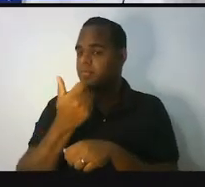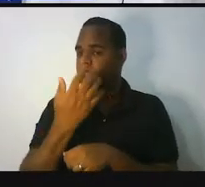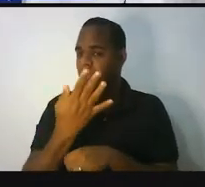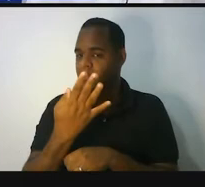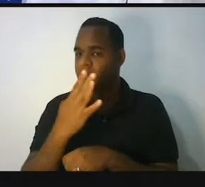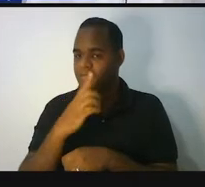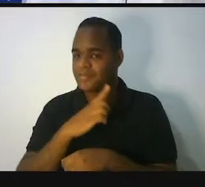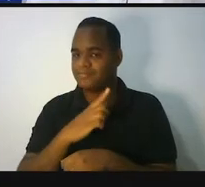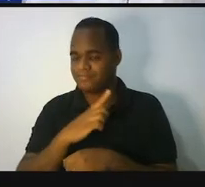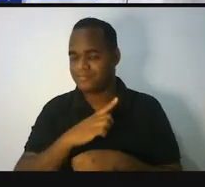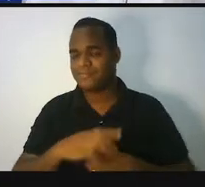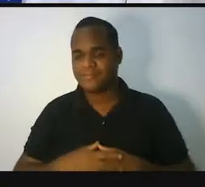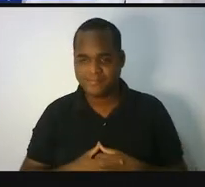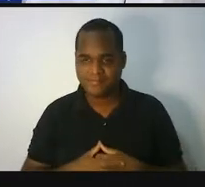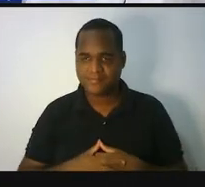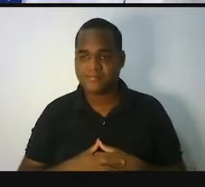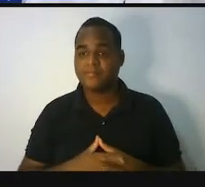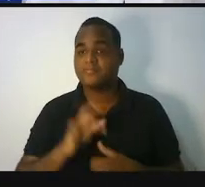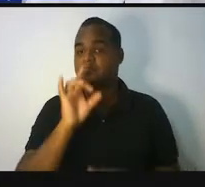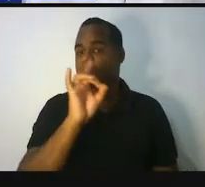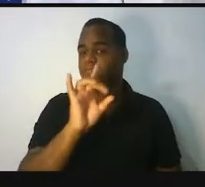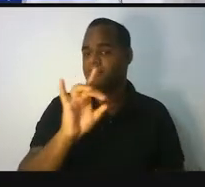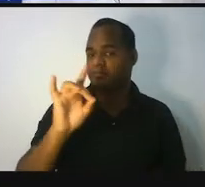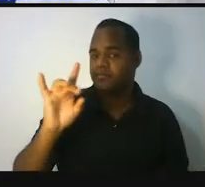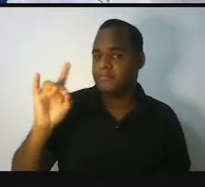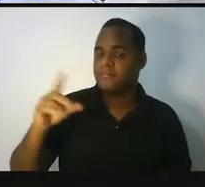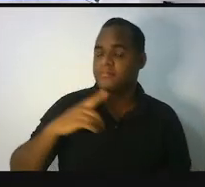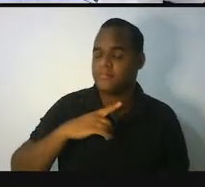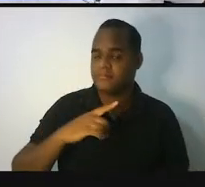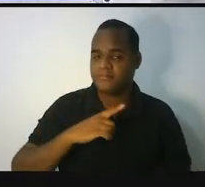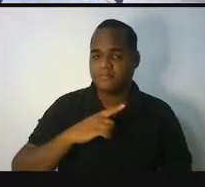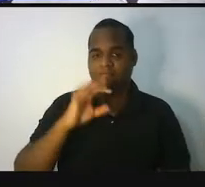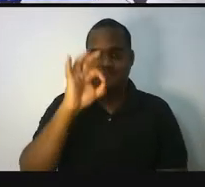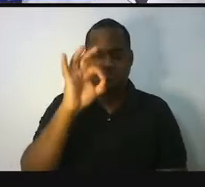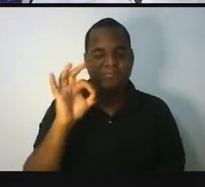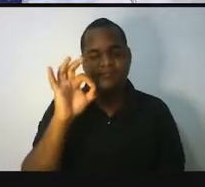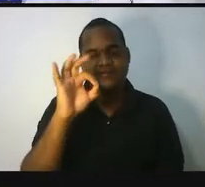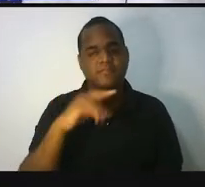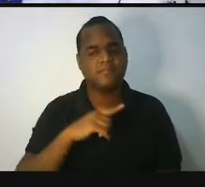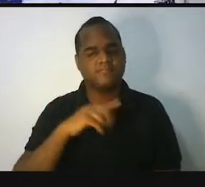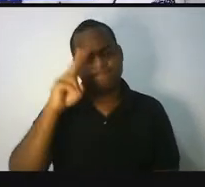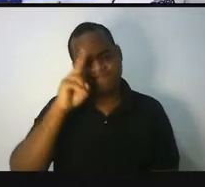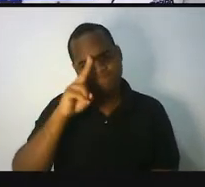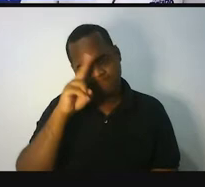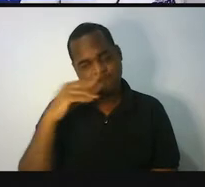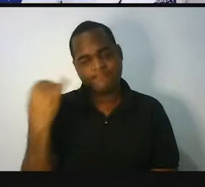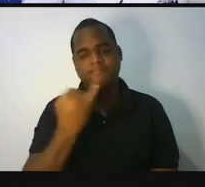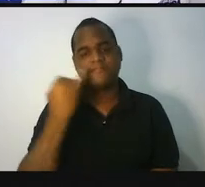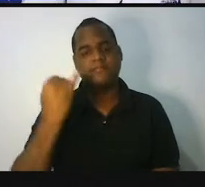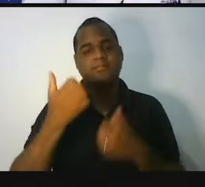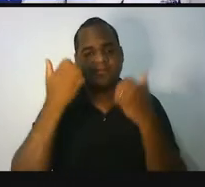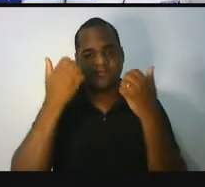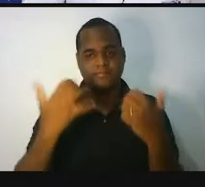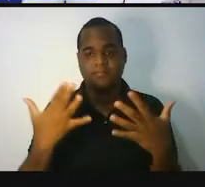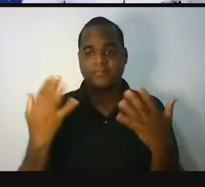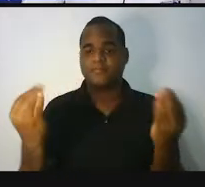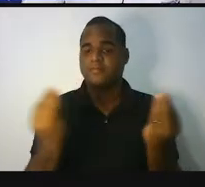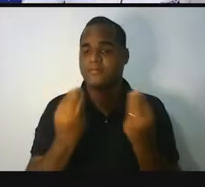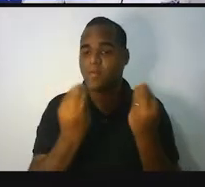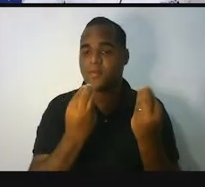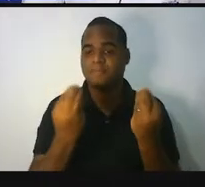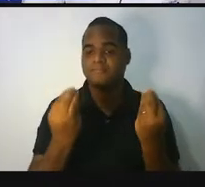e cada um com sua porcentagem, só lembrando dessa informação que é muito importante,